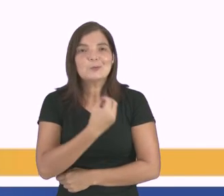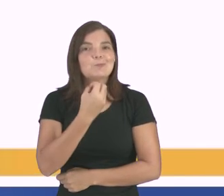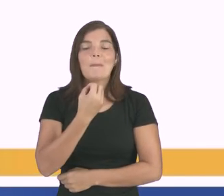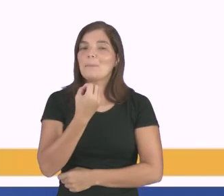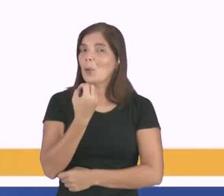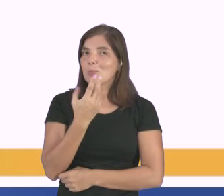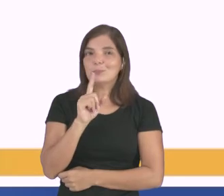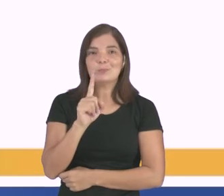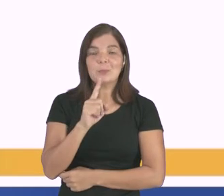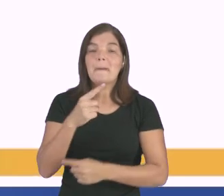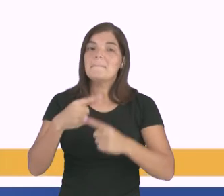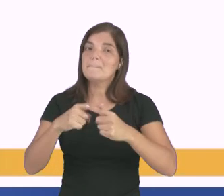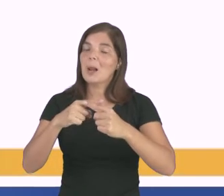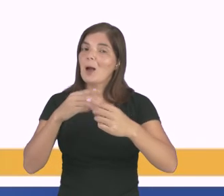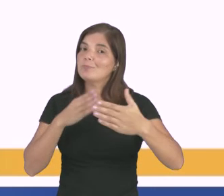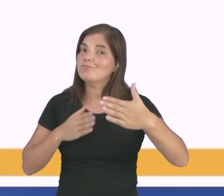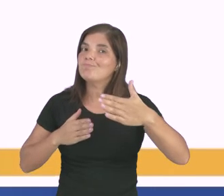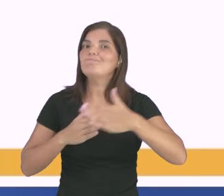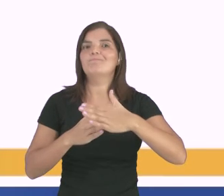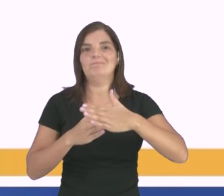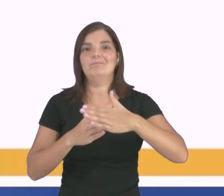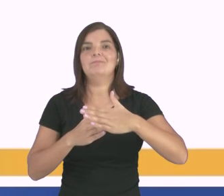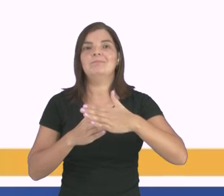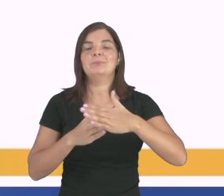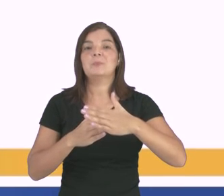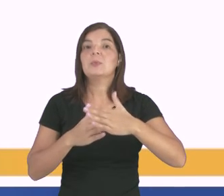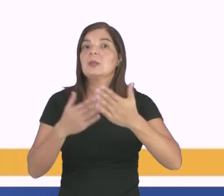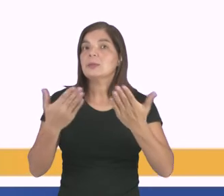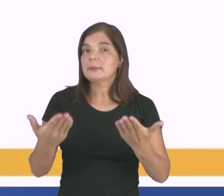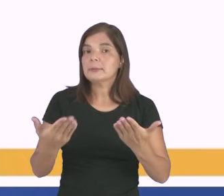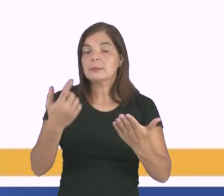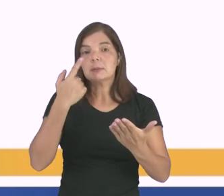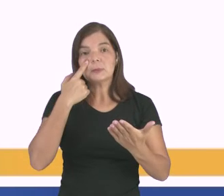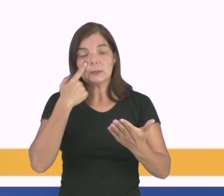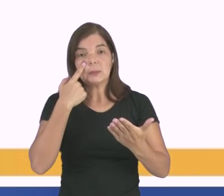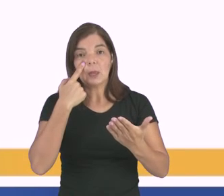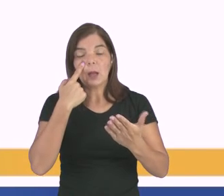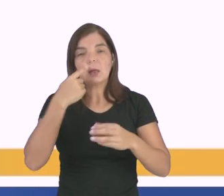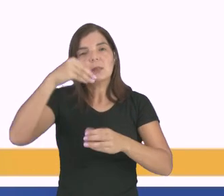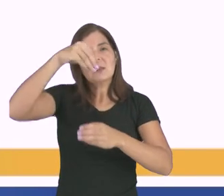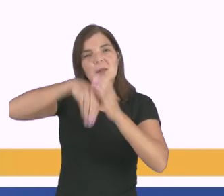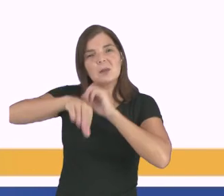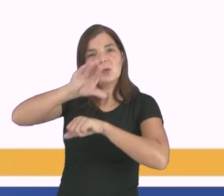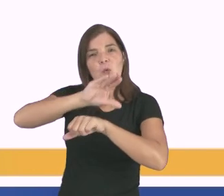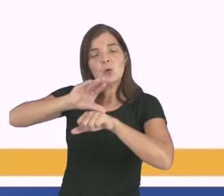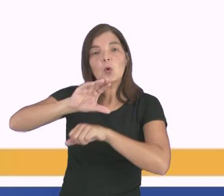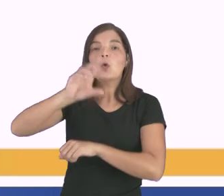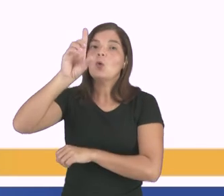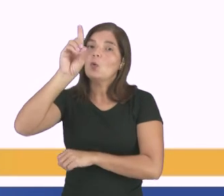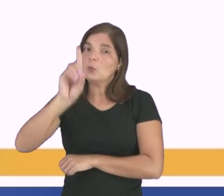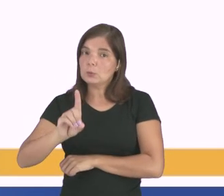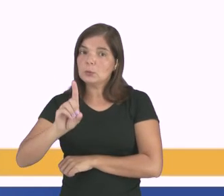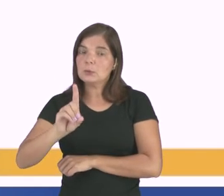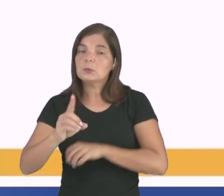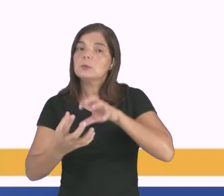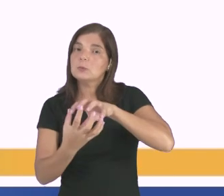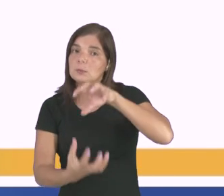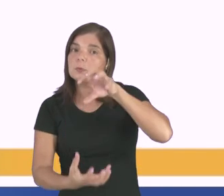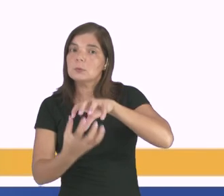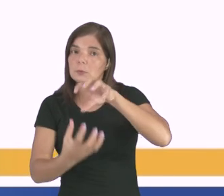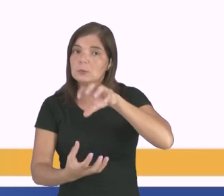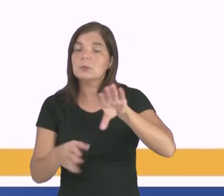para combater esse problema, né? E conforme o está escrito lá na Constituição, o idoso é um sujeito de direitos,